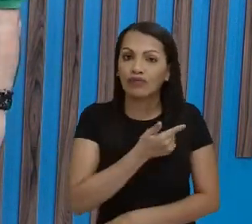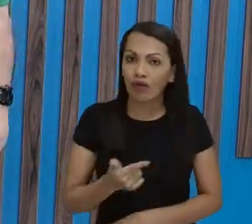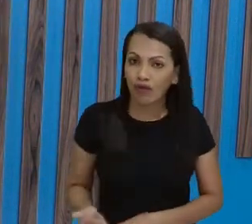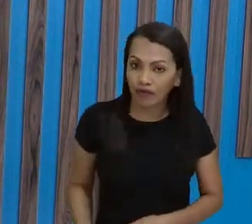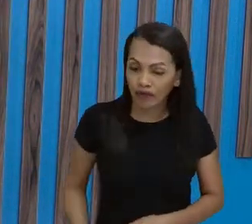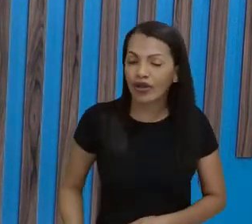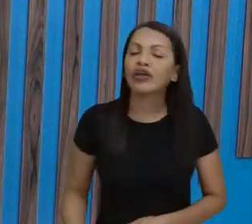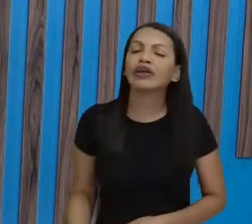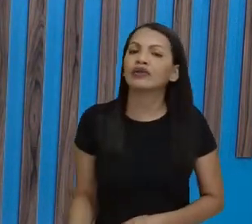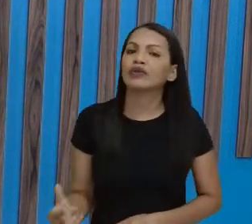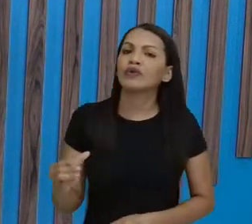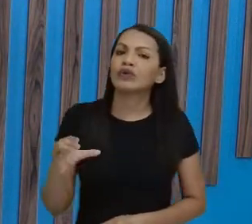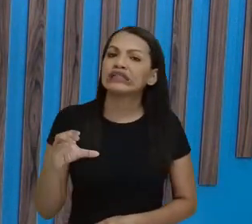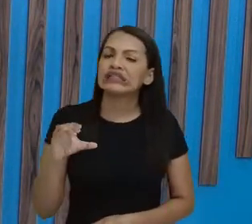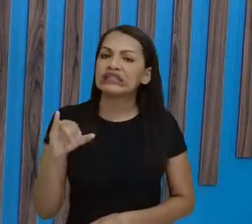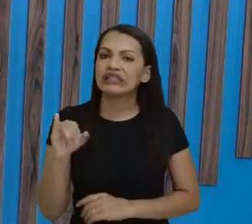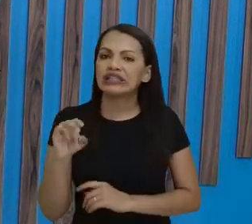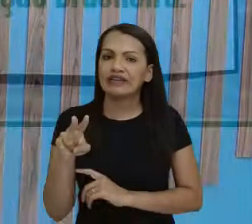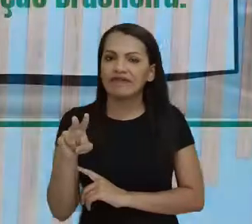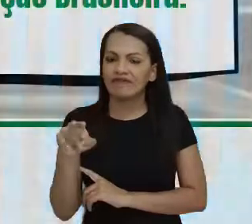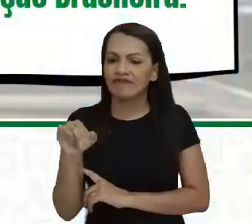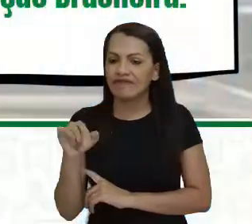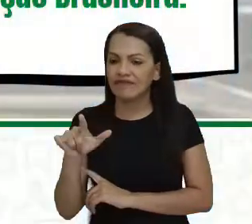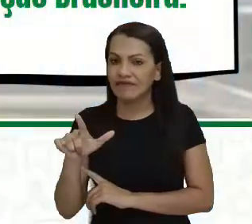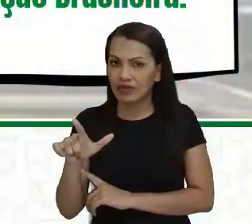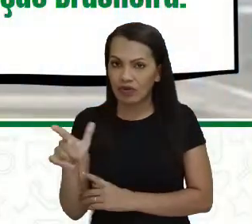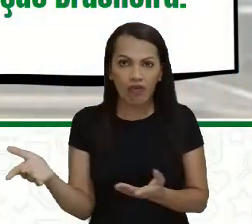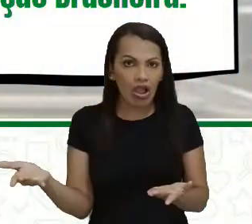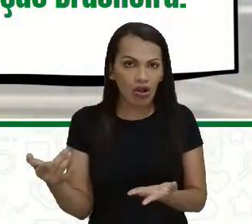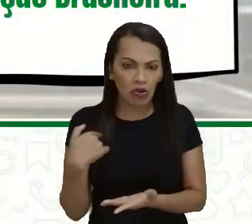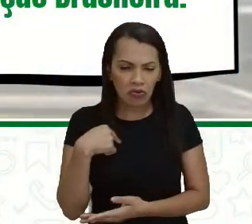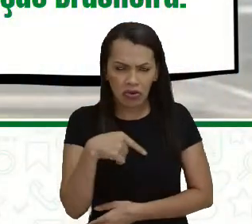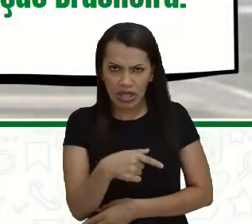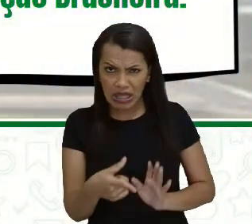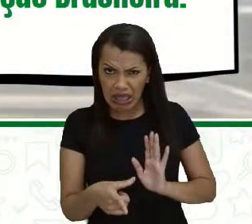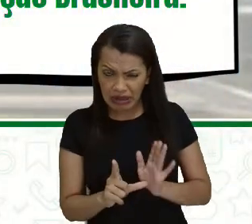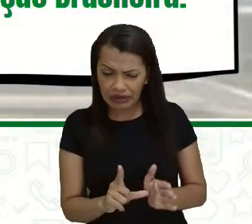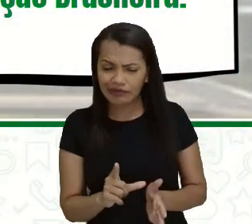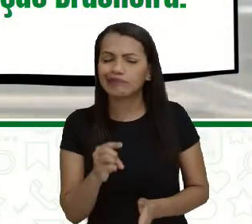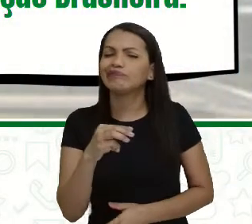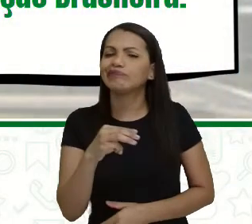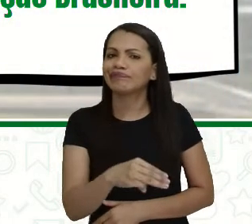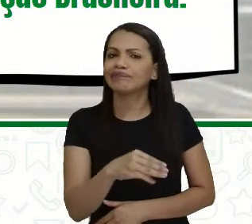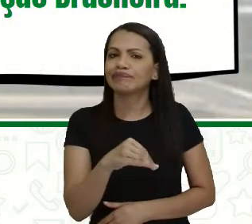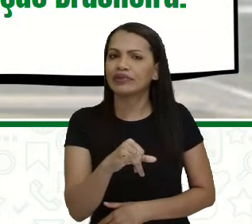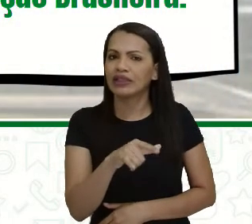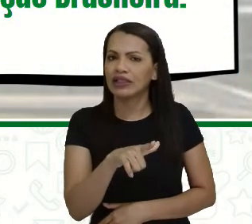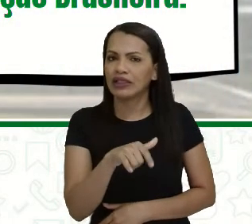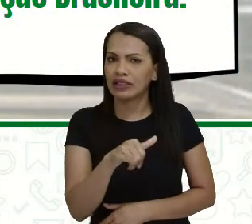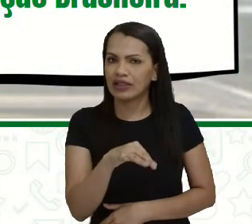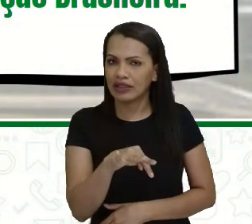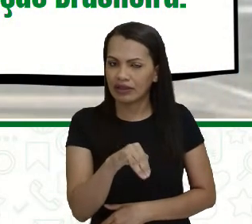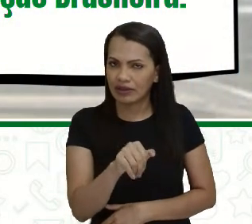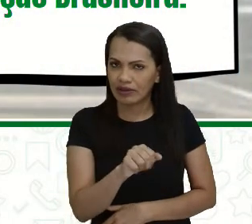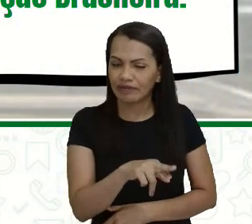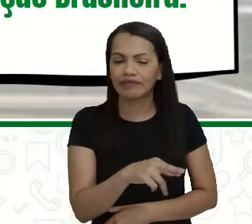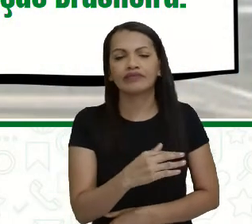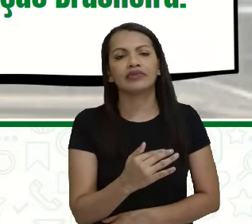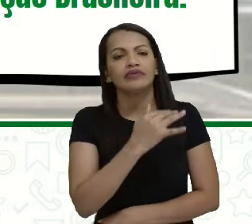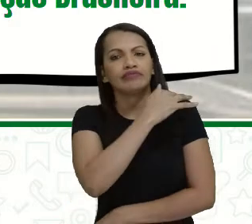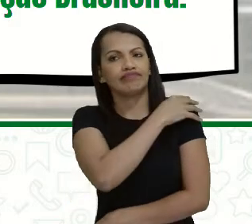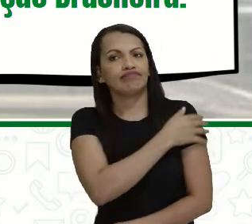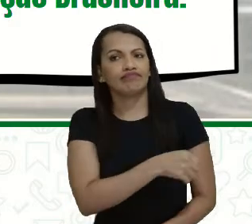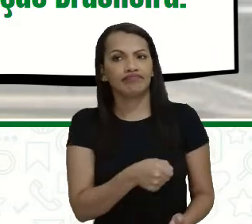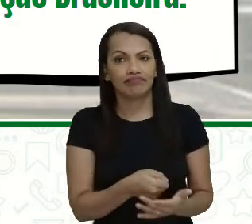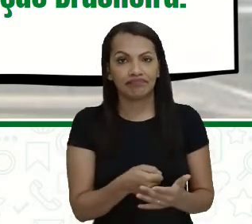militar. Aí, veja, o Paulo Freire, ele foi um dos pensadores mais importantes da educação, criou a